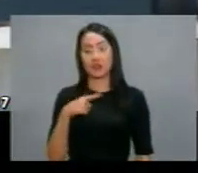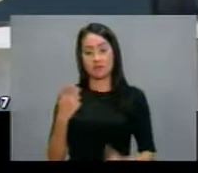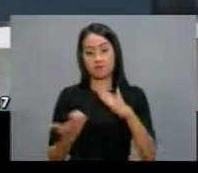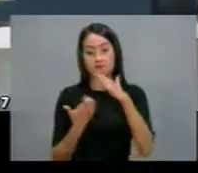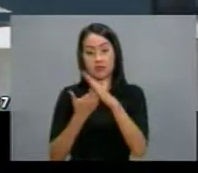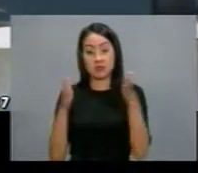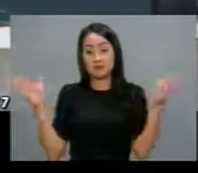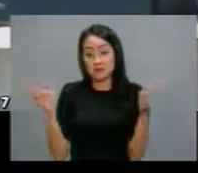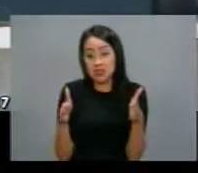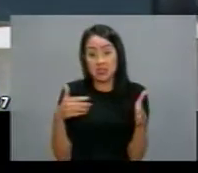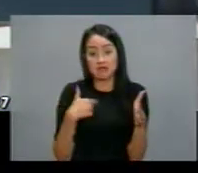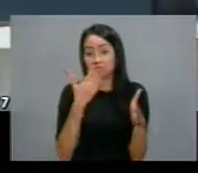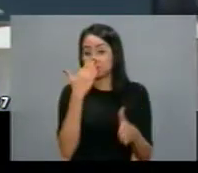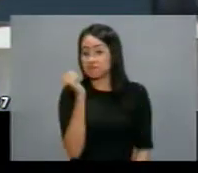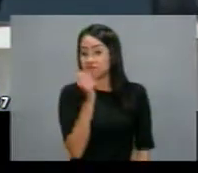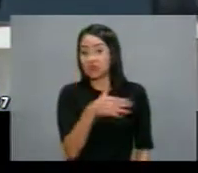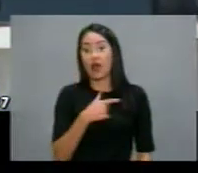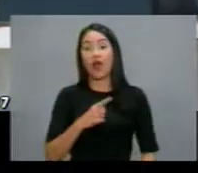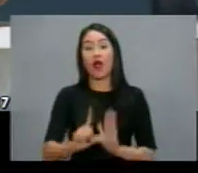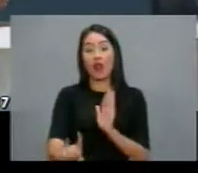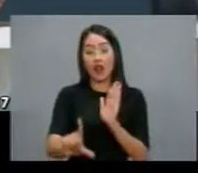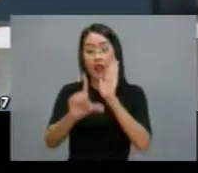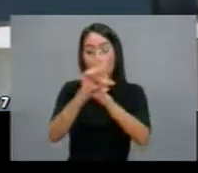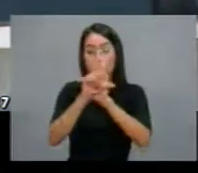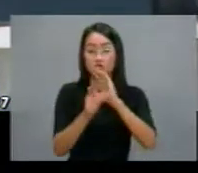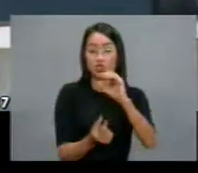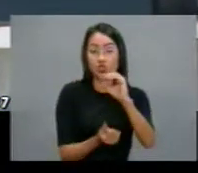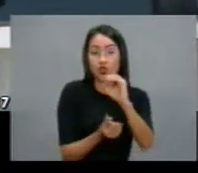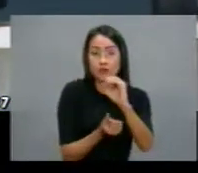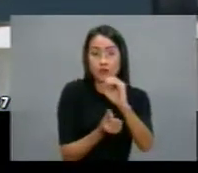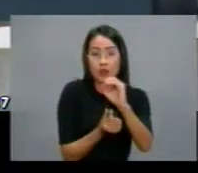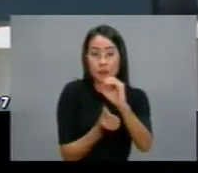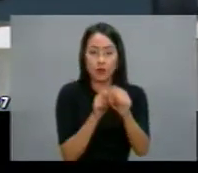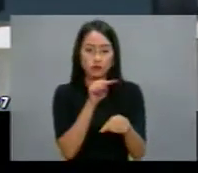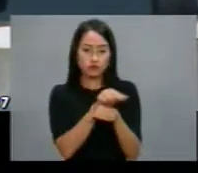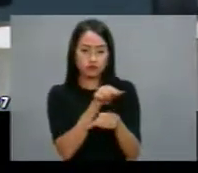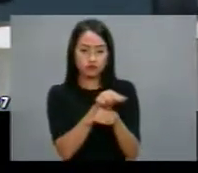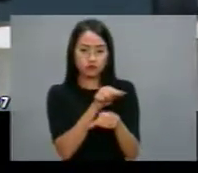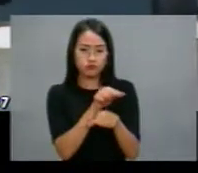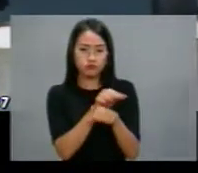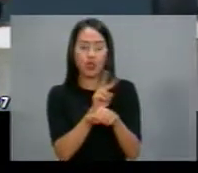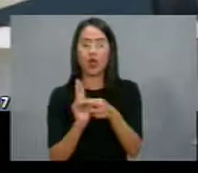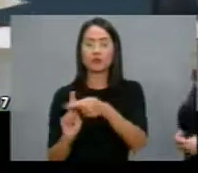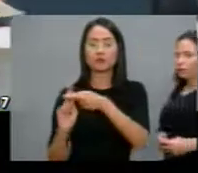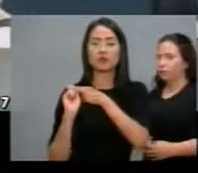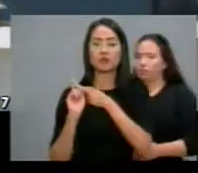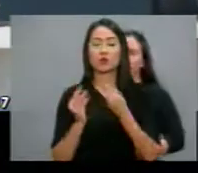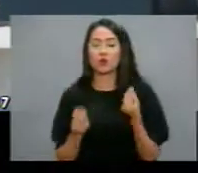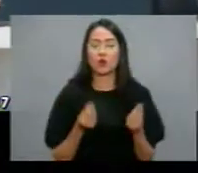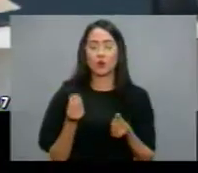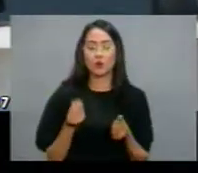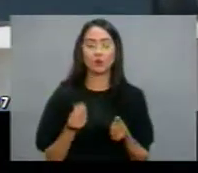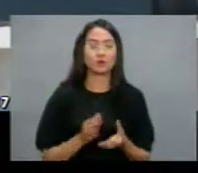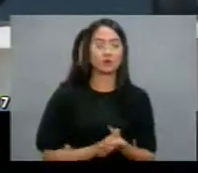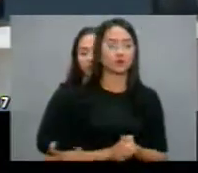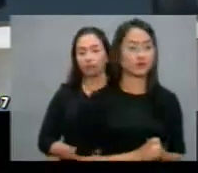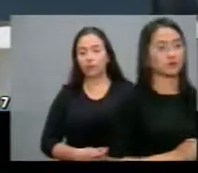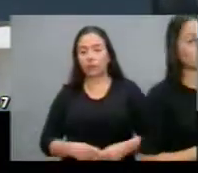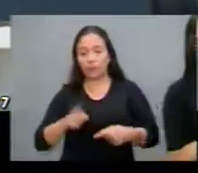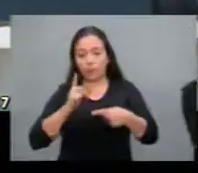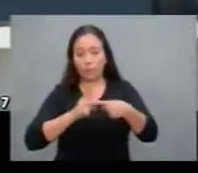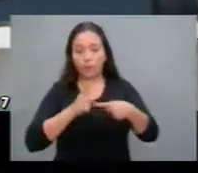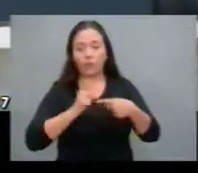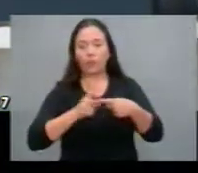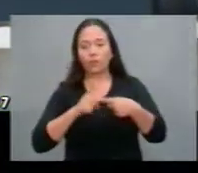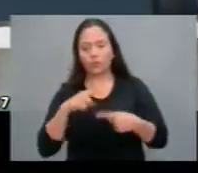que a Lei de Responsabilidade Fiscal foi utilizada ali como mero instrumento de defesa amarela. Porque